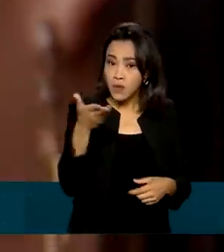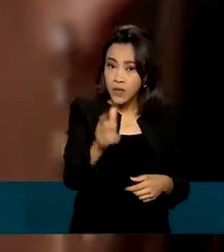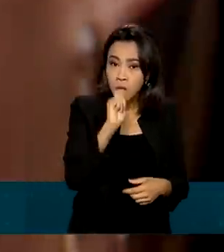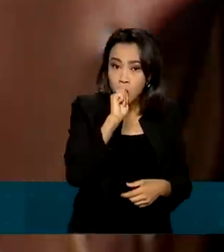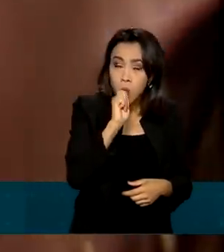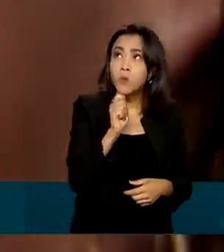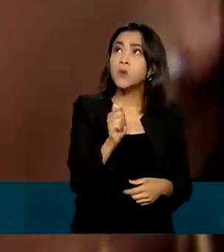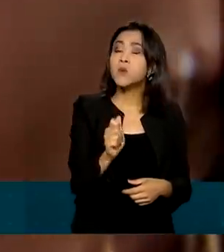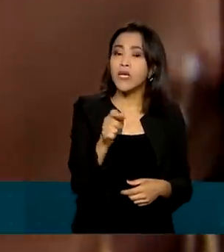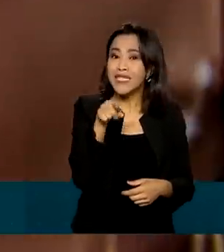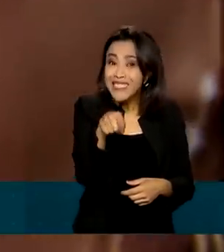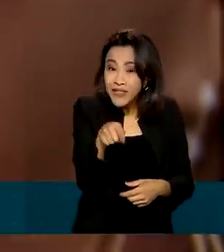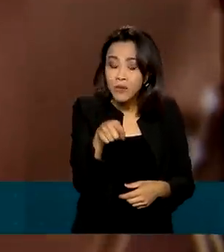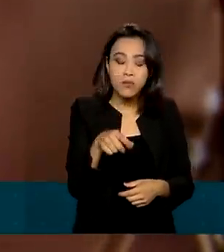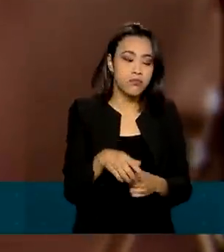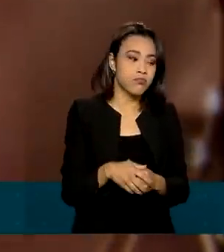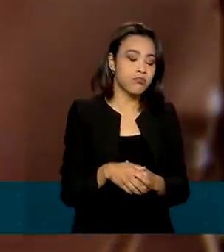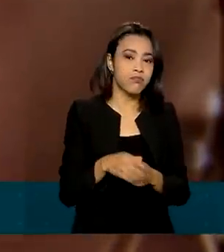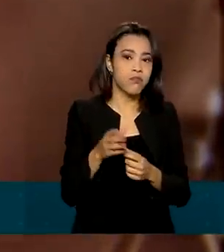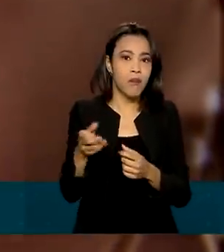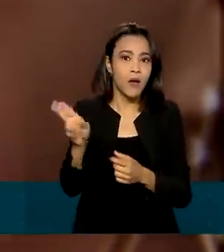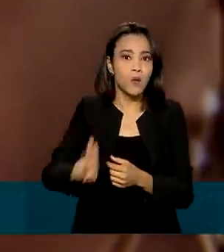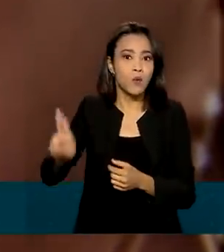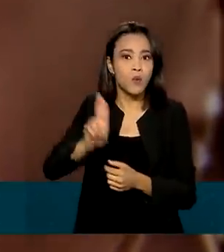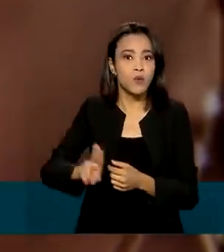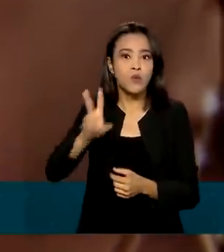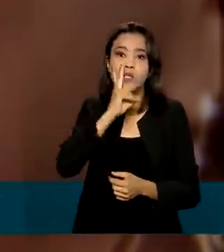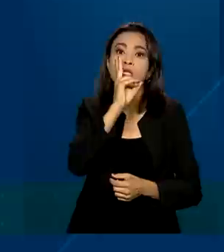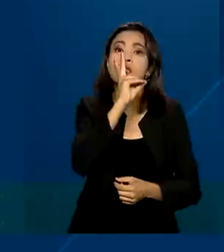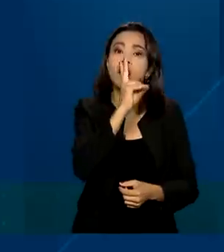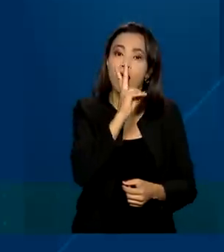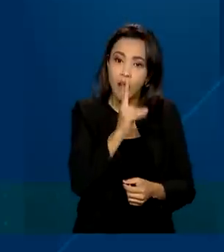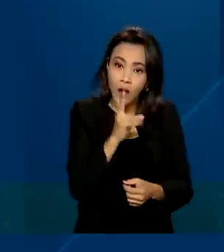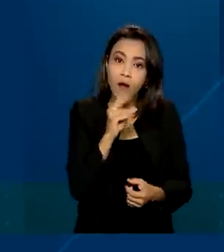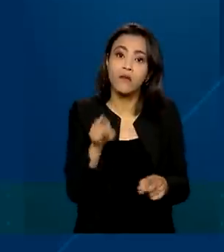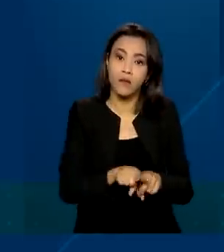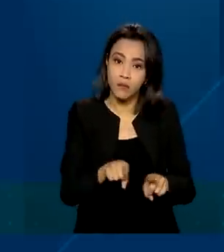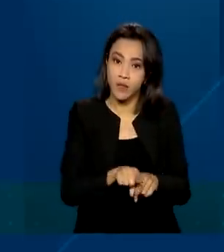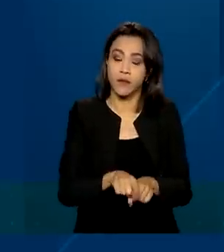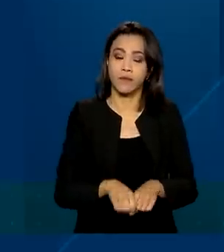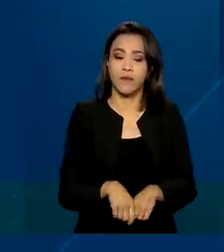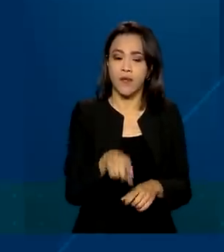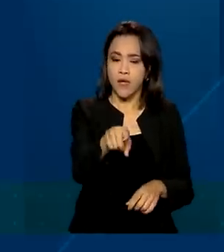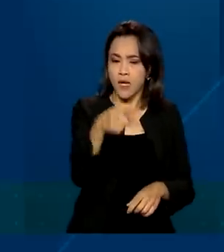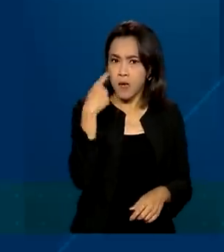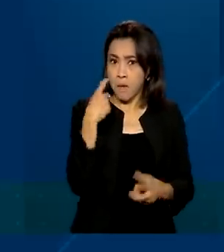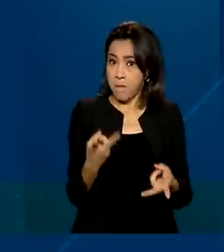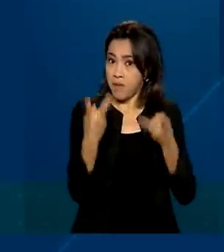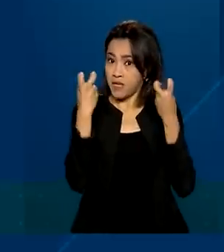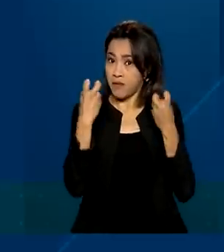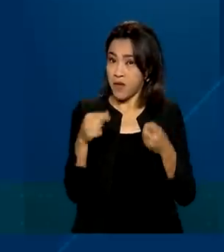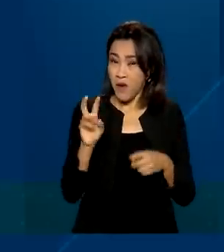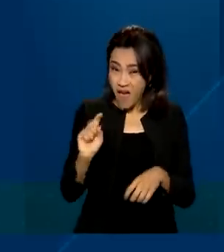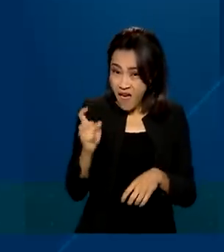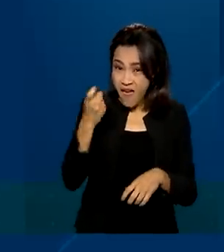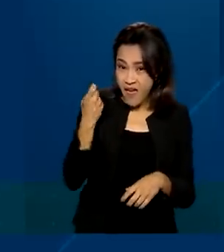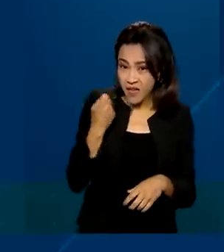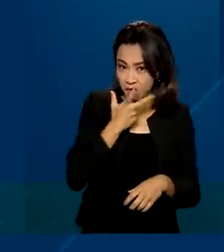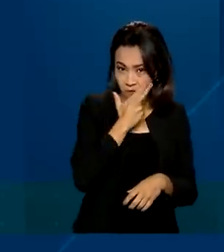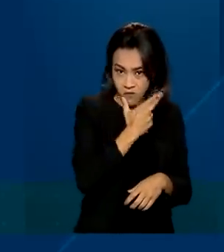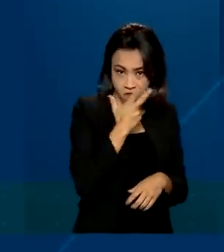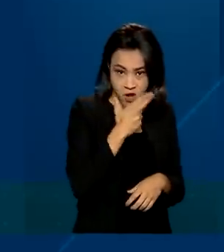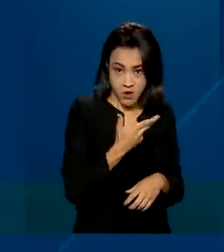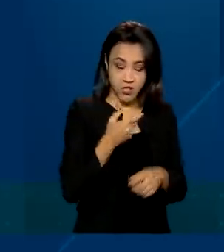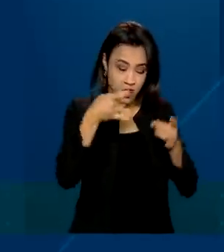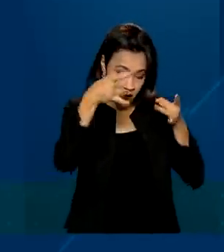se tornou uma porta de entrada para o consumo de cigarro comum. Outra coisa que se observou também é que muitos ex-fumantes que já tinham